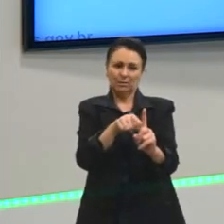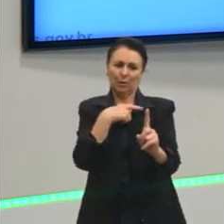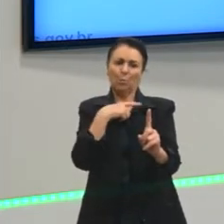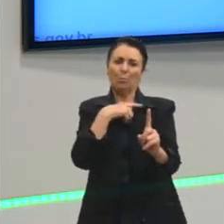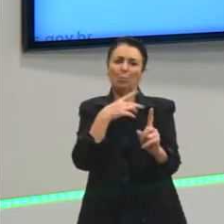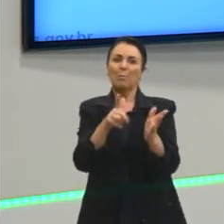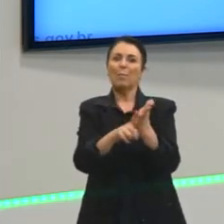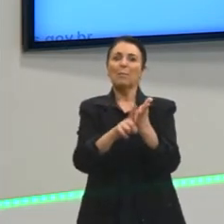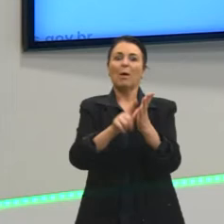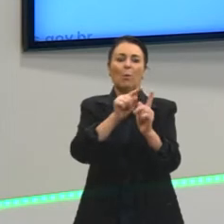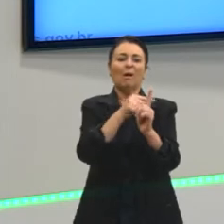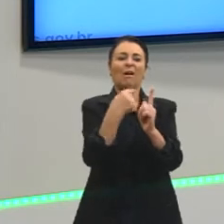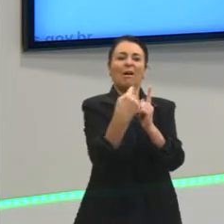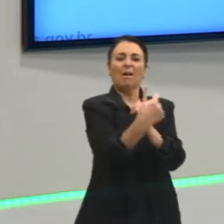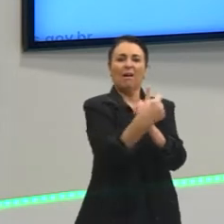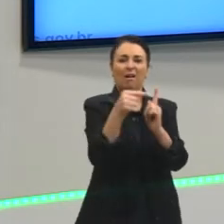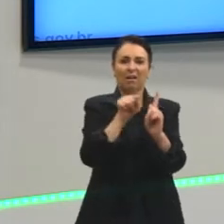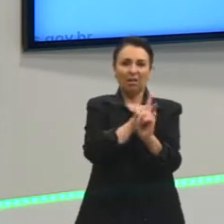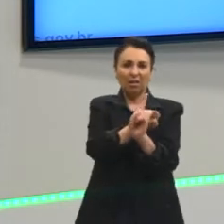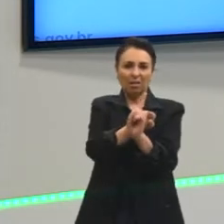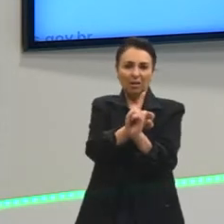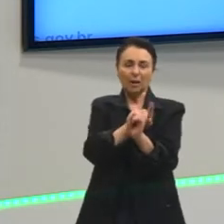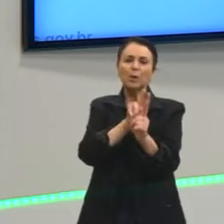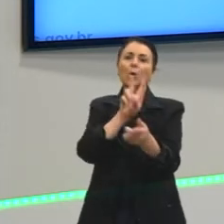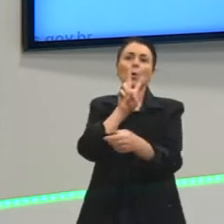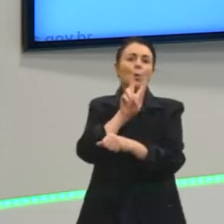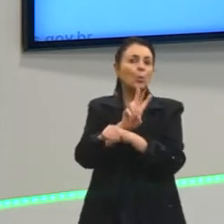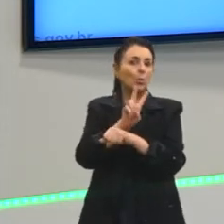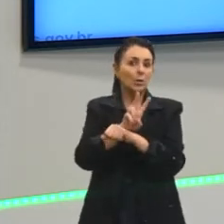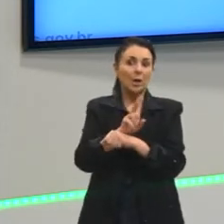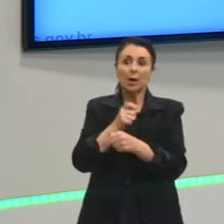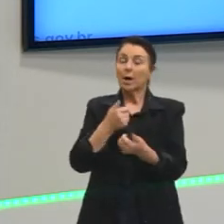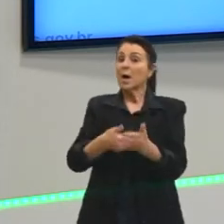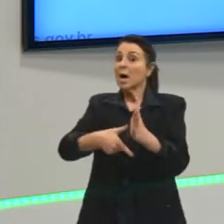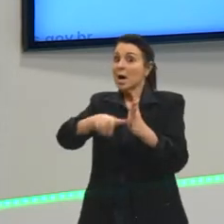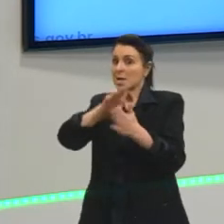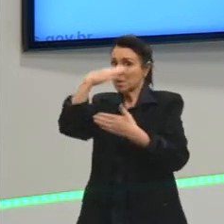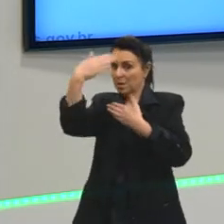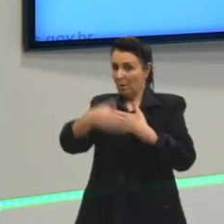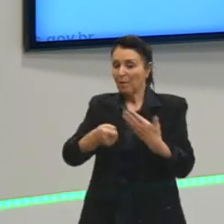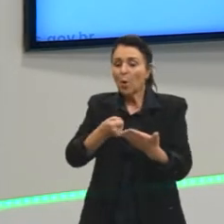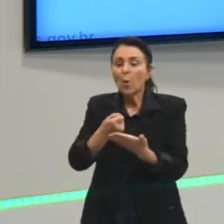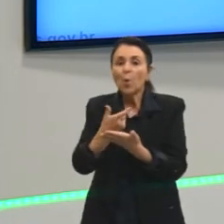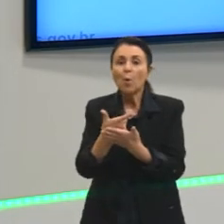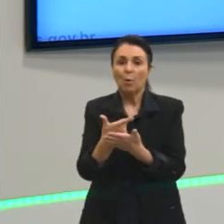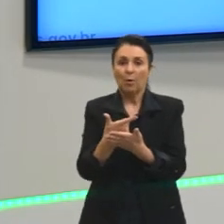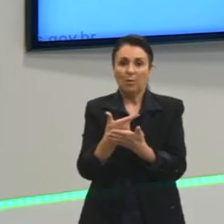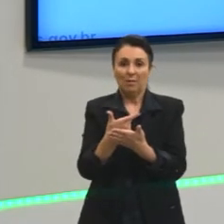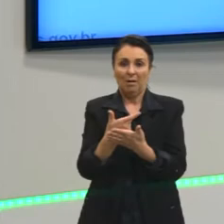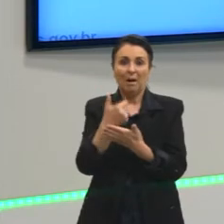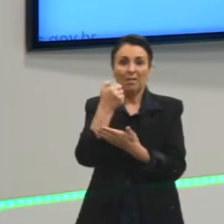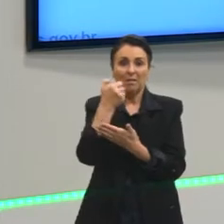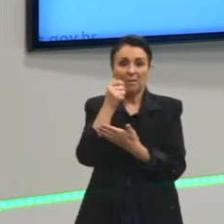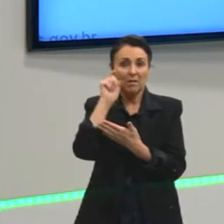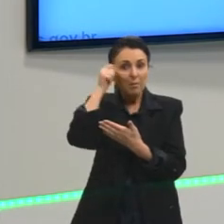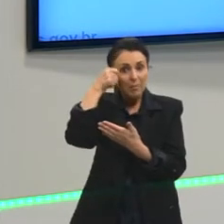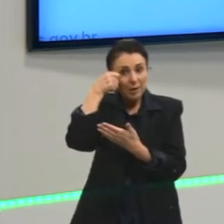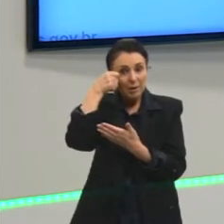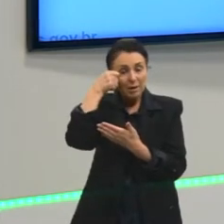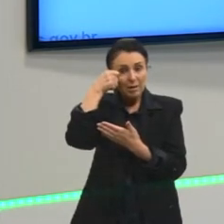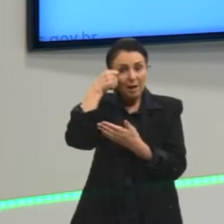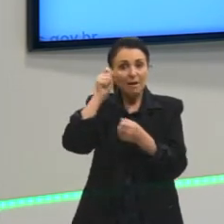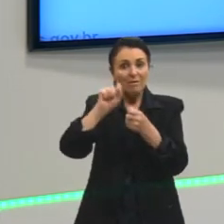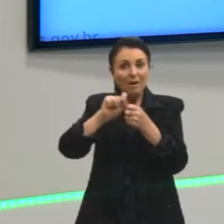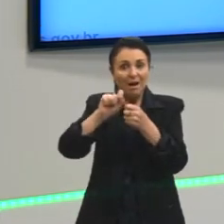alguma coisa. Então, qual é a dica? Já compra uma caneta preta e começa a escrever as redações a partir de